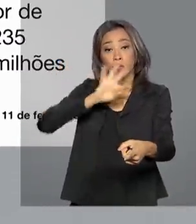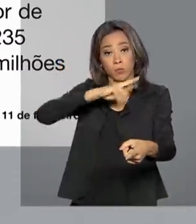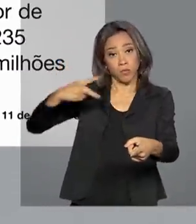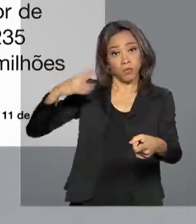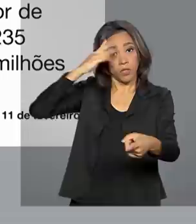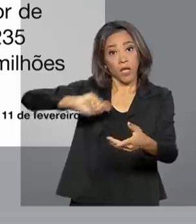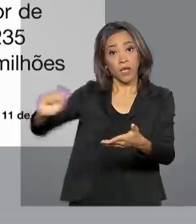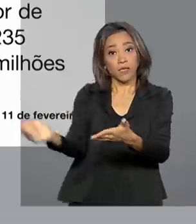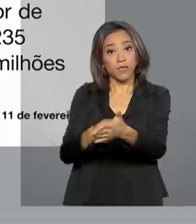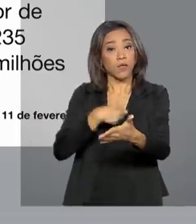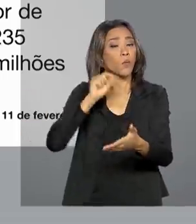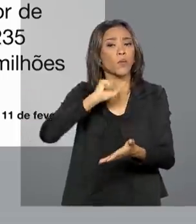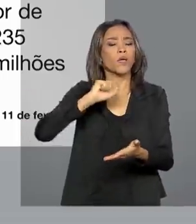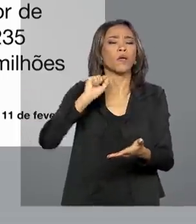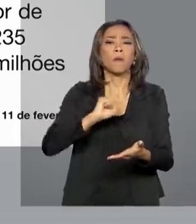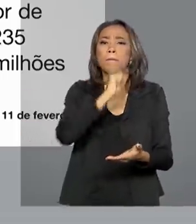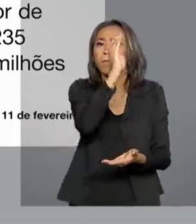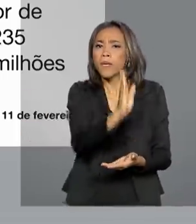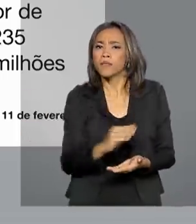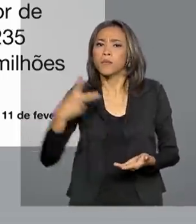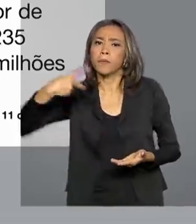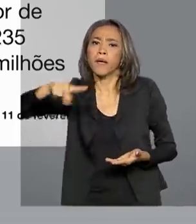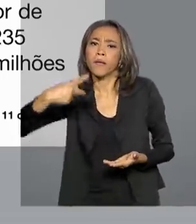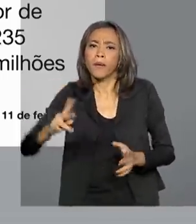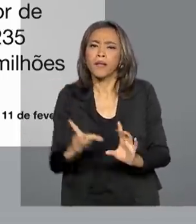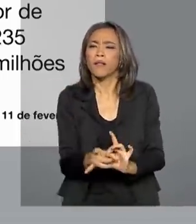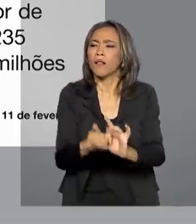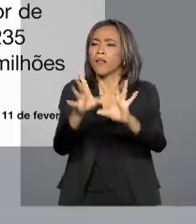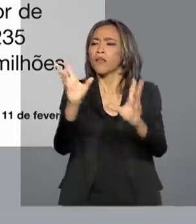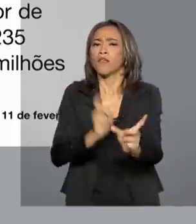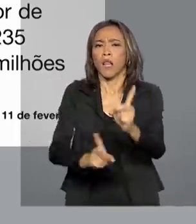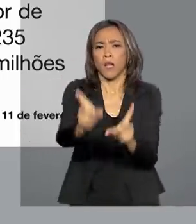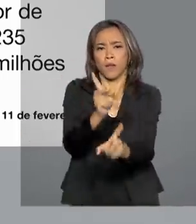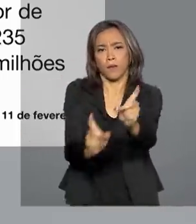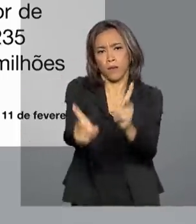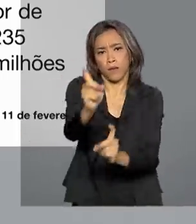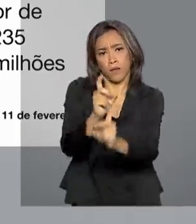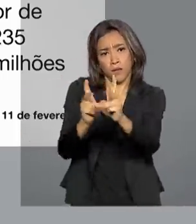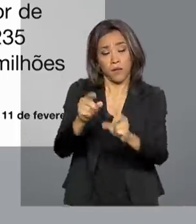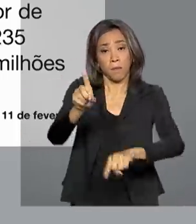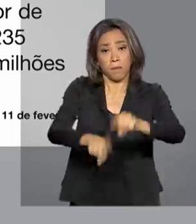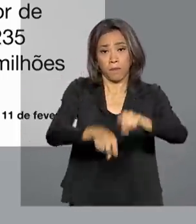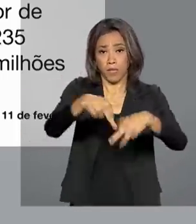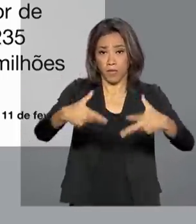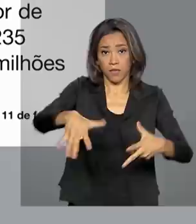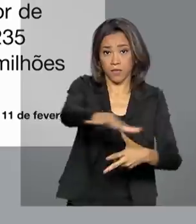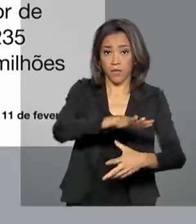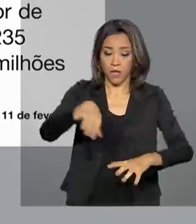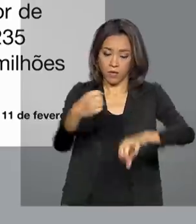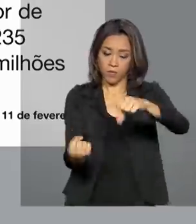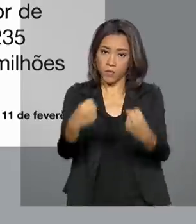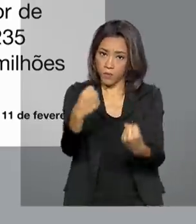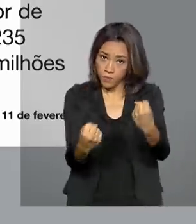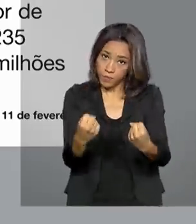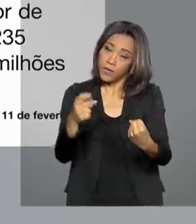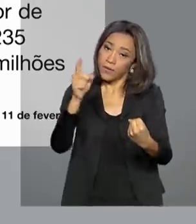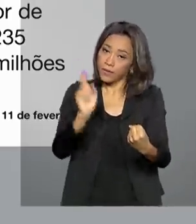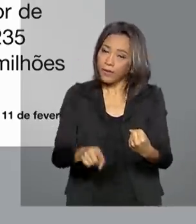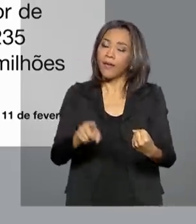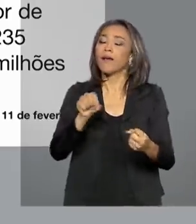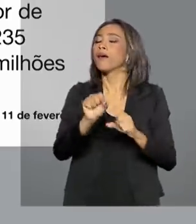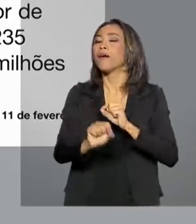Brasil e Paraguai de livre comércio imediato para os produtos automotivos brasileiros, que passam a ser